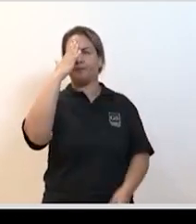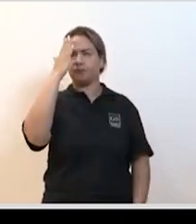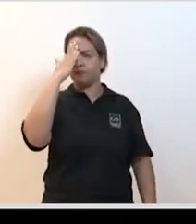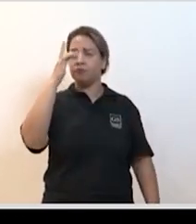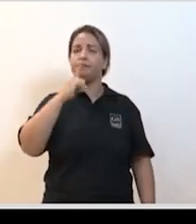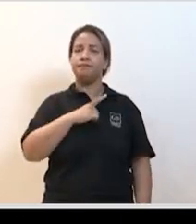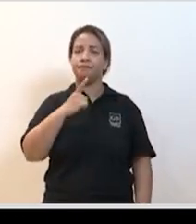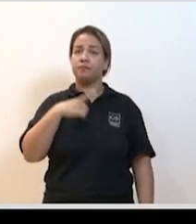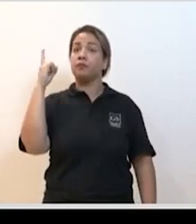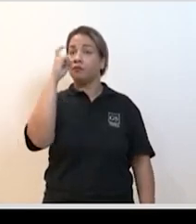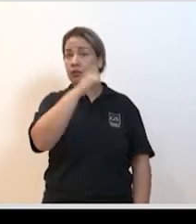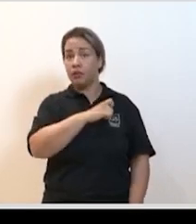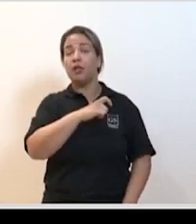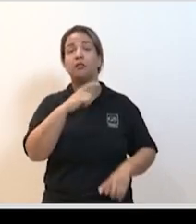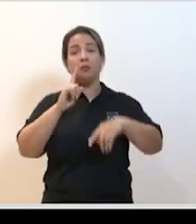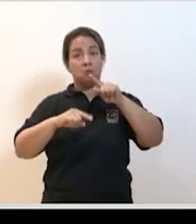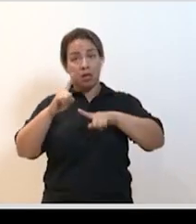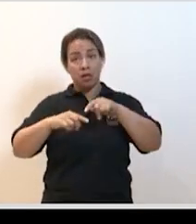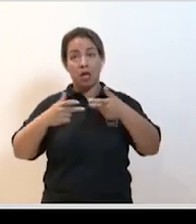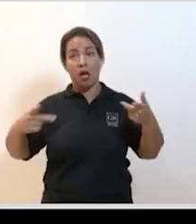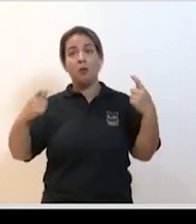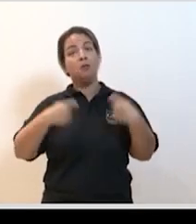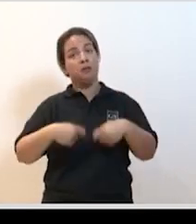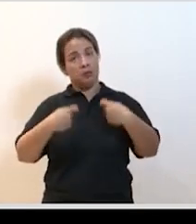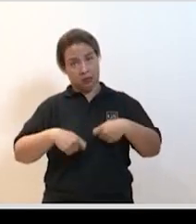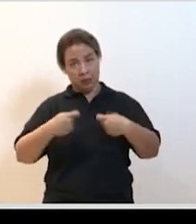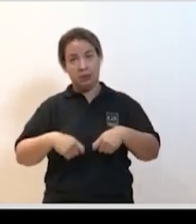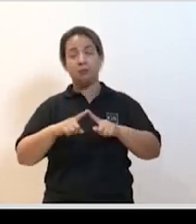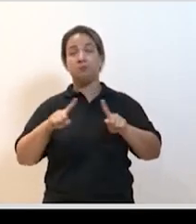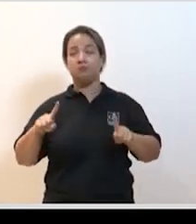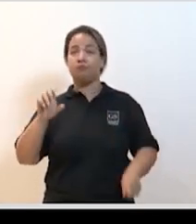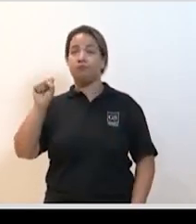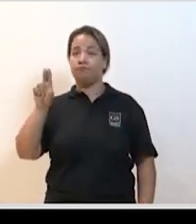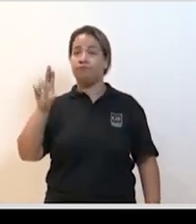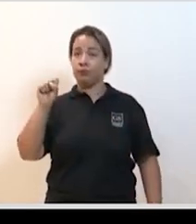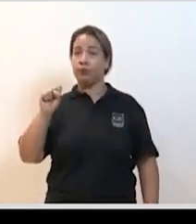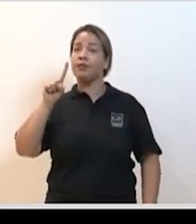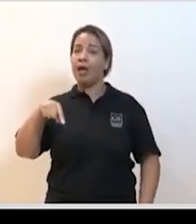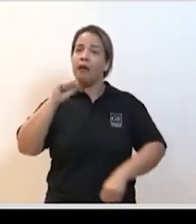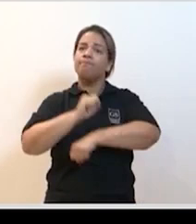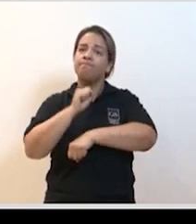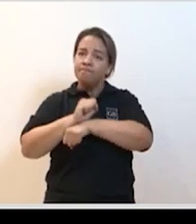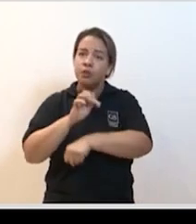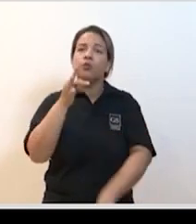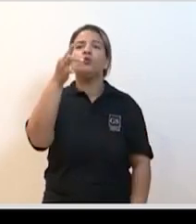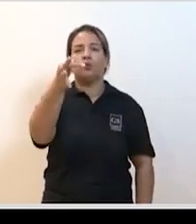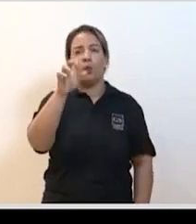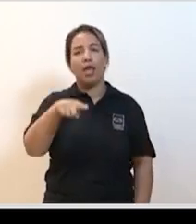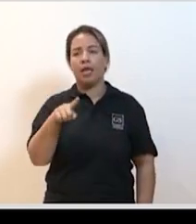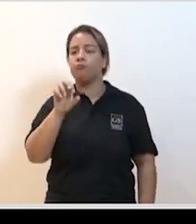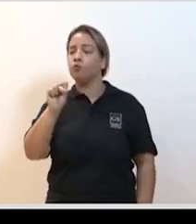o SUS depende de recursos mas o SUS é a nossa expectativa é a nossa esperança e ele vem dado